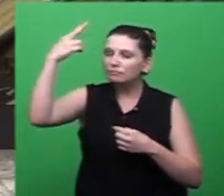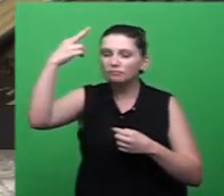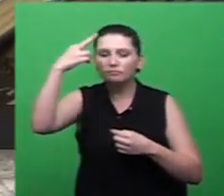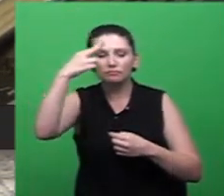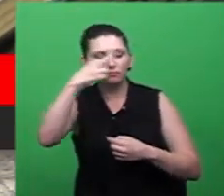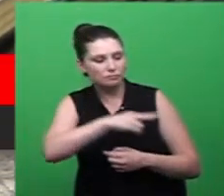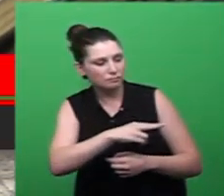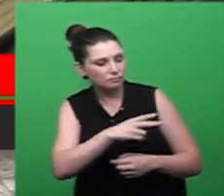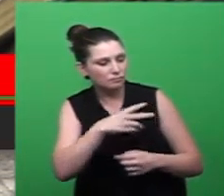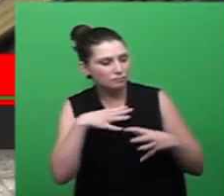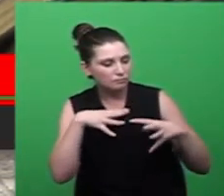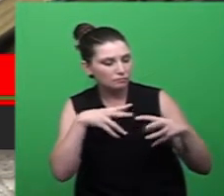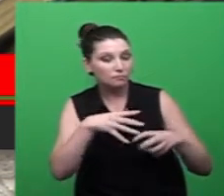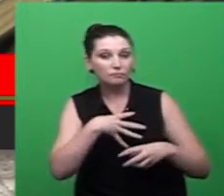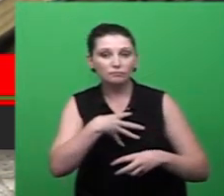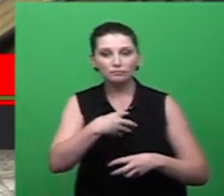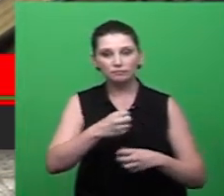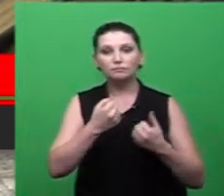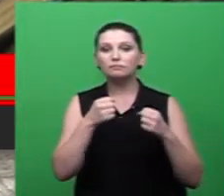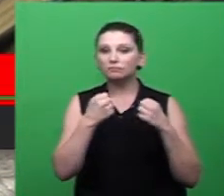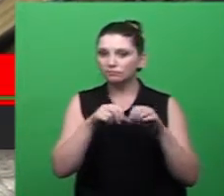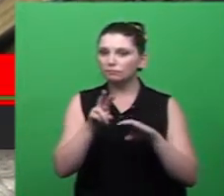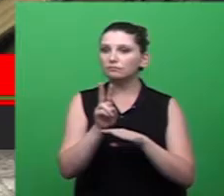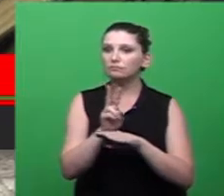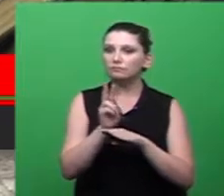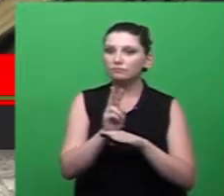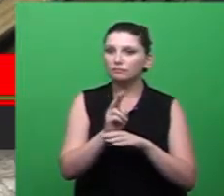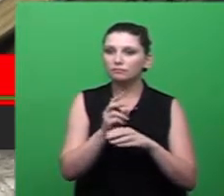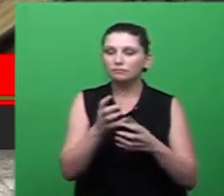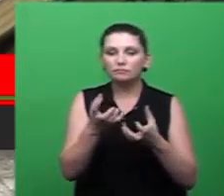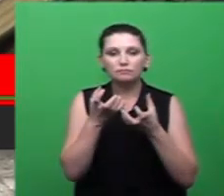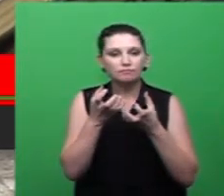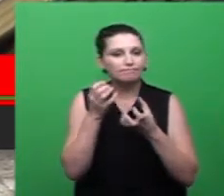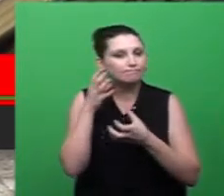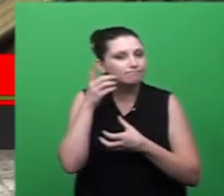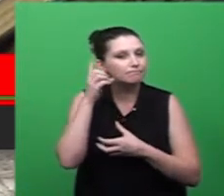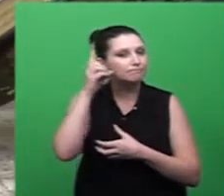há quem entenda, se há quem busque a Deus.